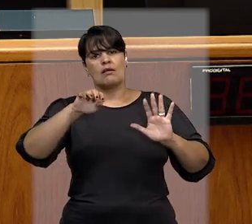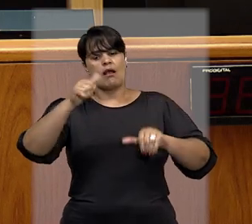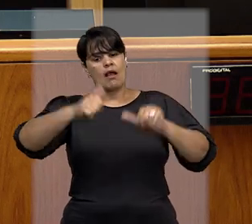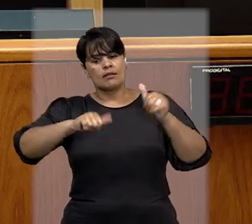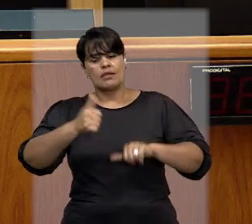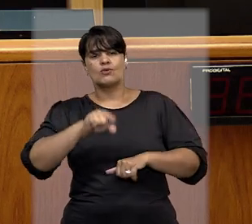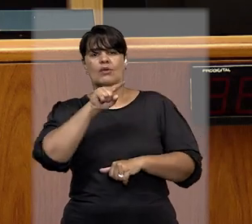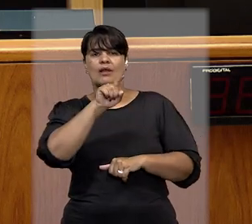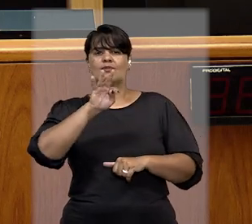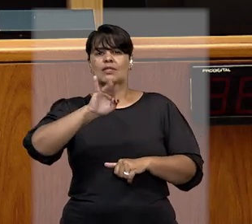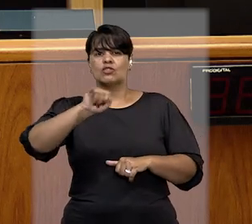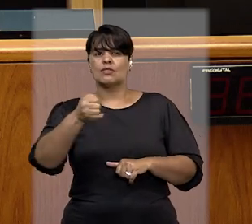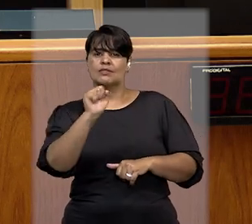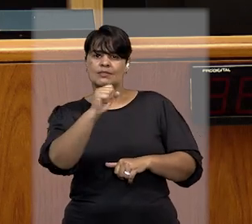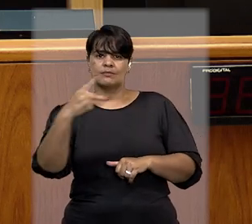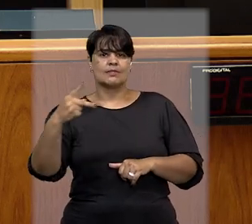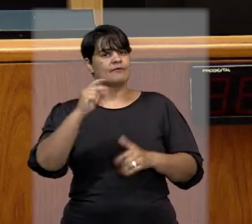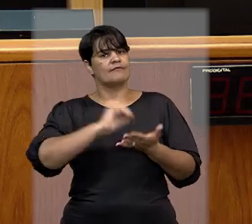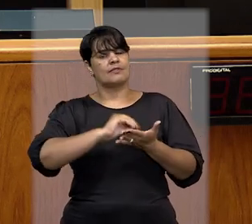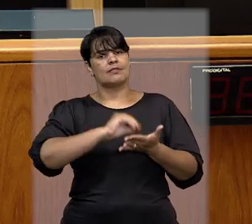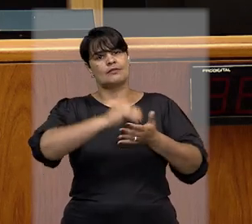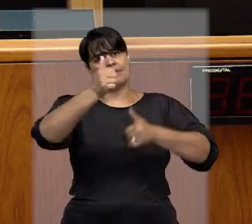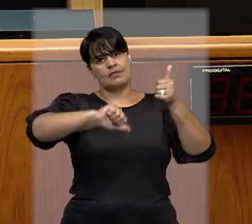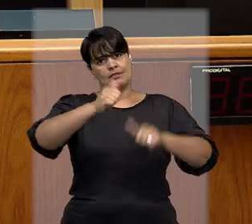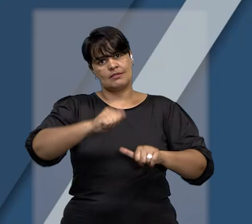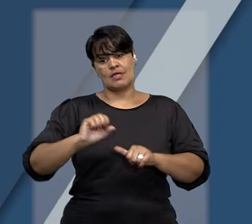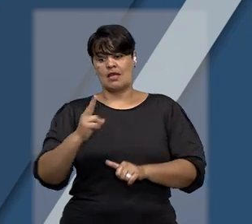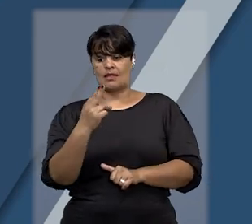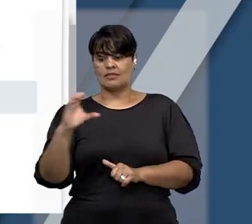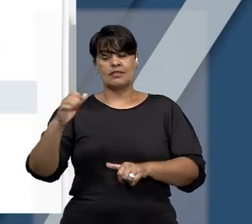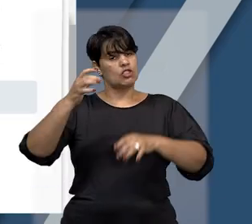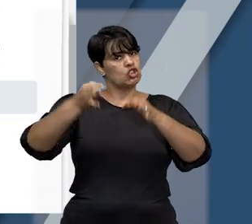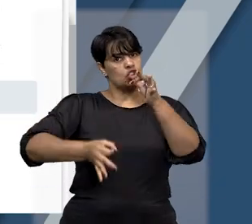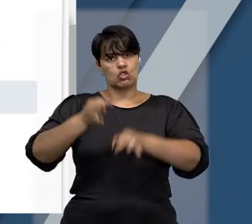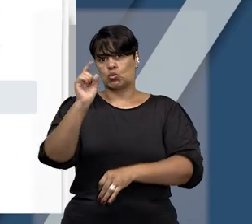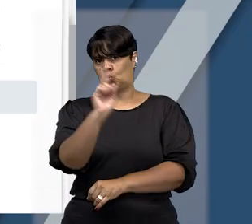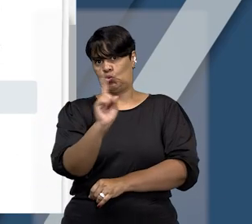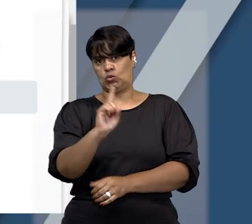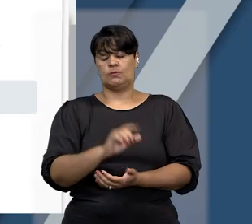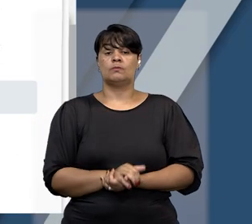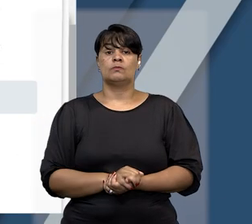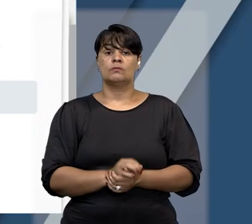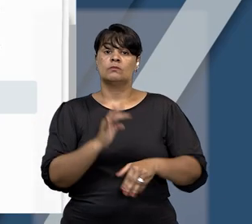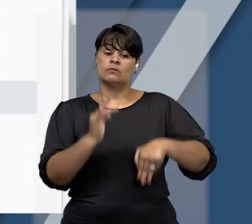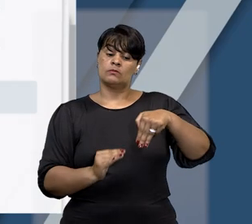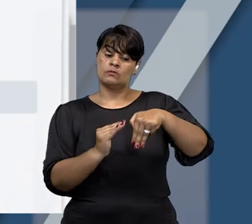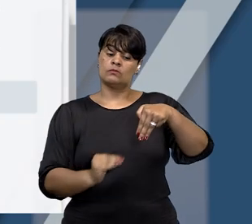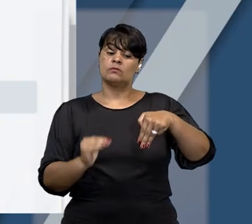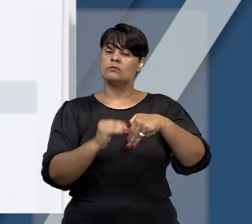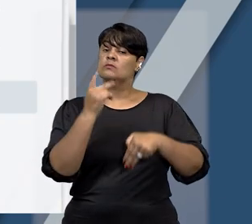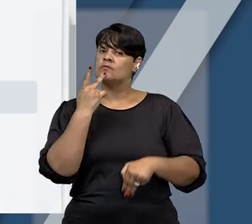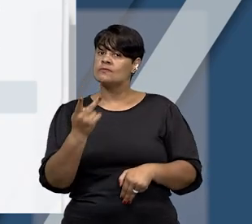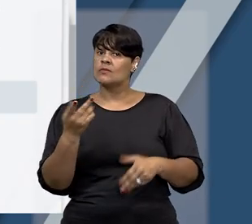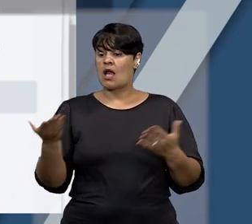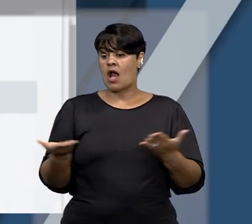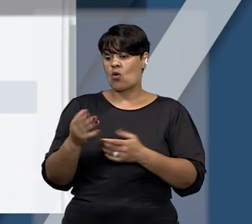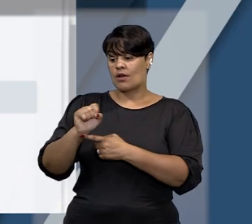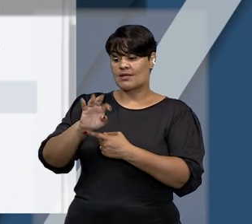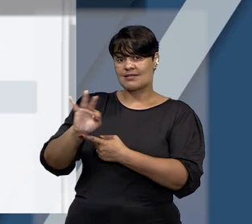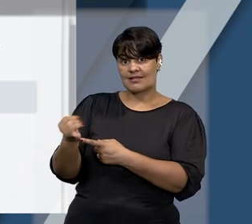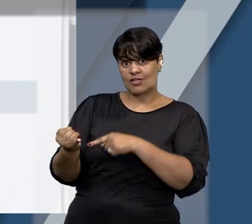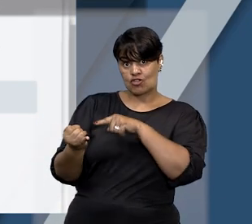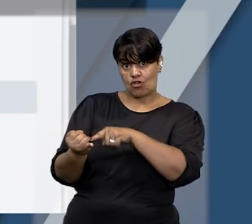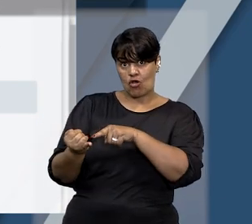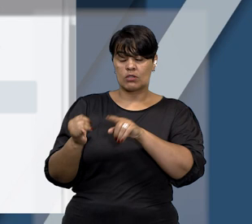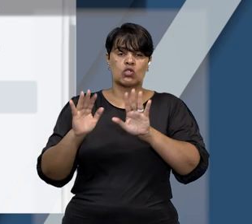São Paulo, pois o mérito do habeas corpus não foi julgado. Maria Tereza destacou que a atuação do STJ nessas situações